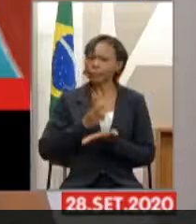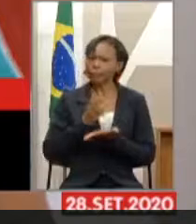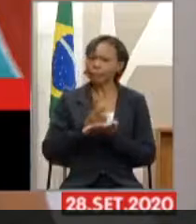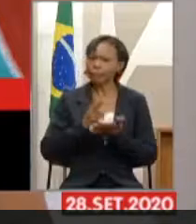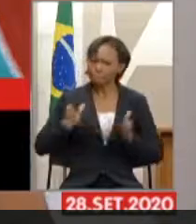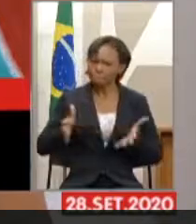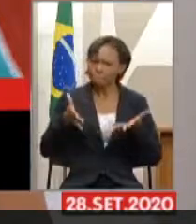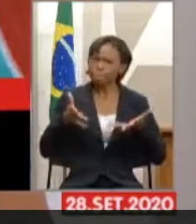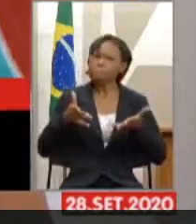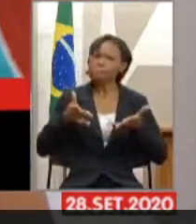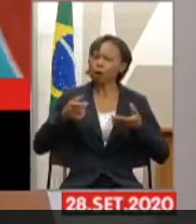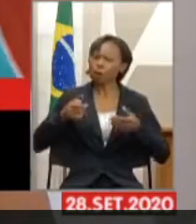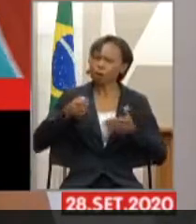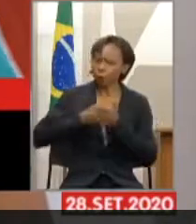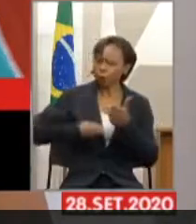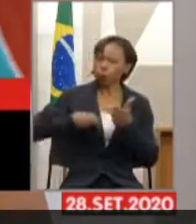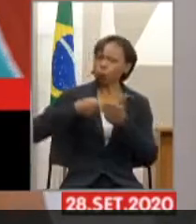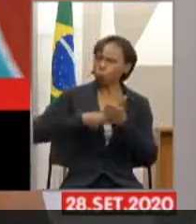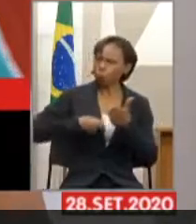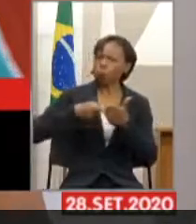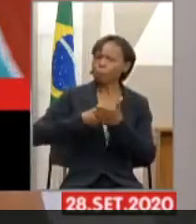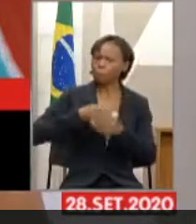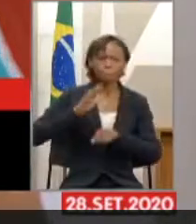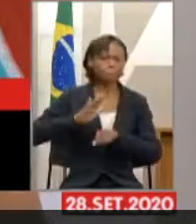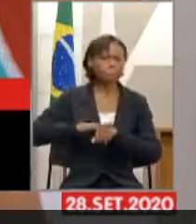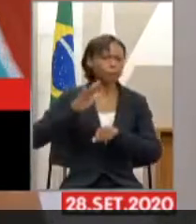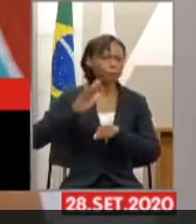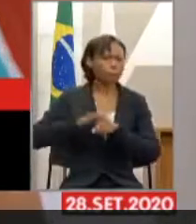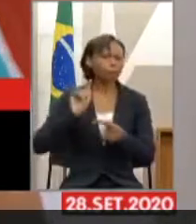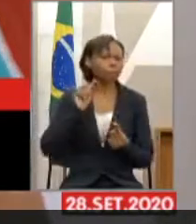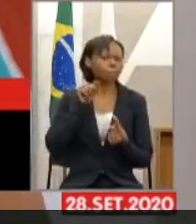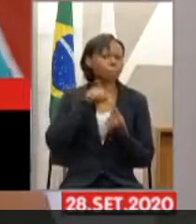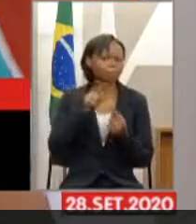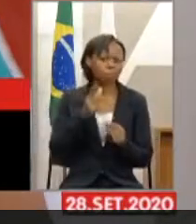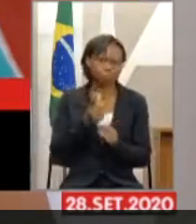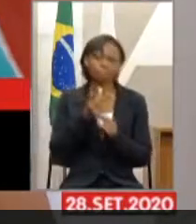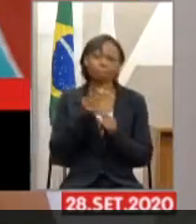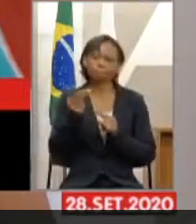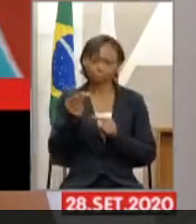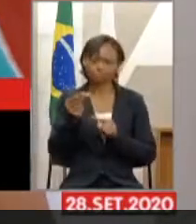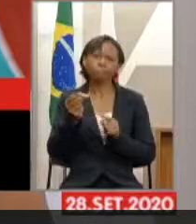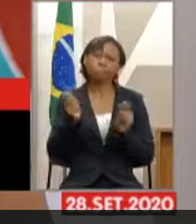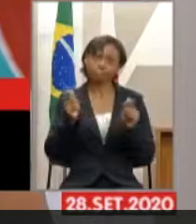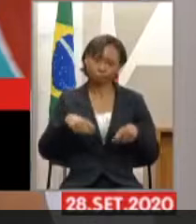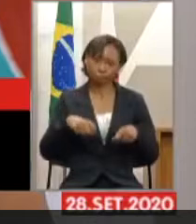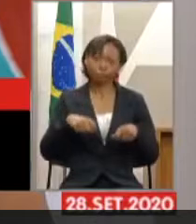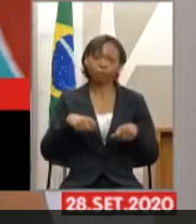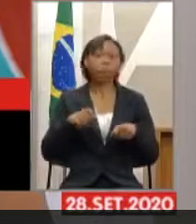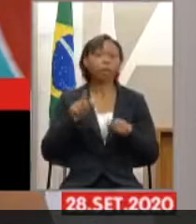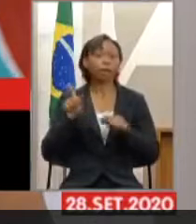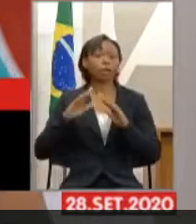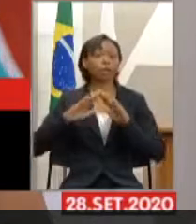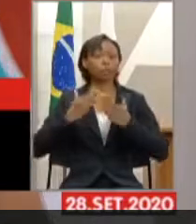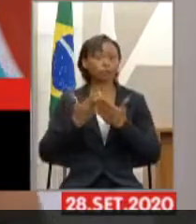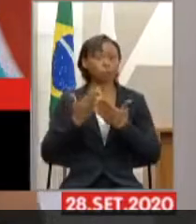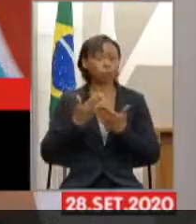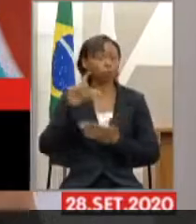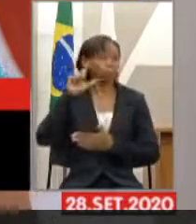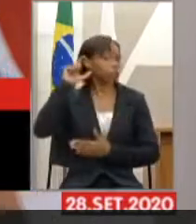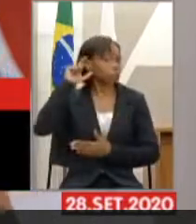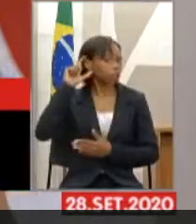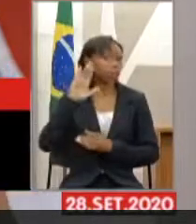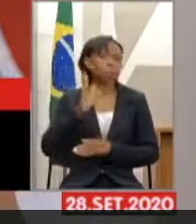mais nessa luta para alcançar mais e mais seus objetivos. Então, a Escola Francisco Salles, há 35